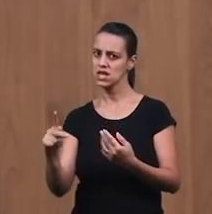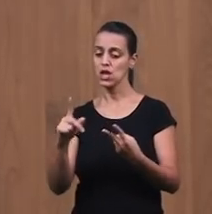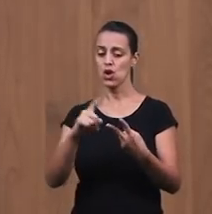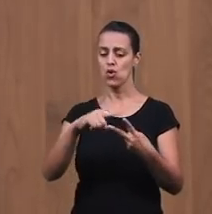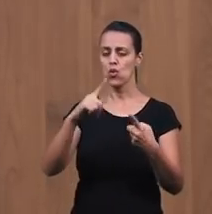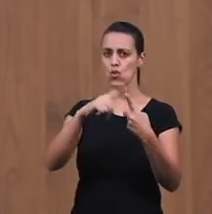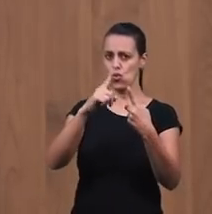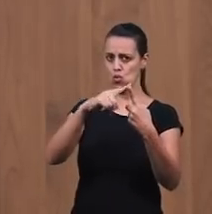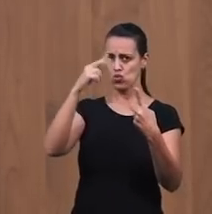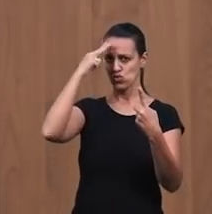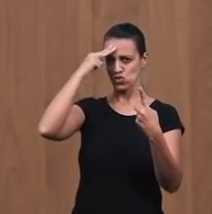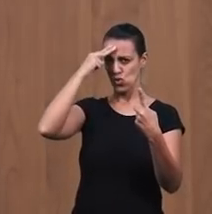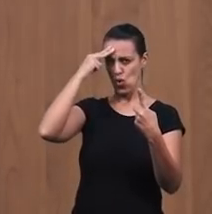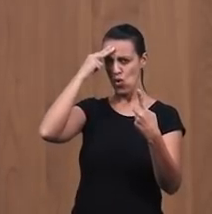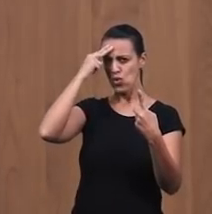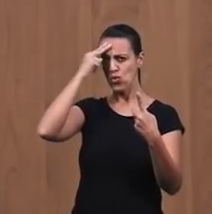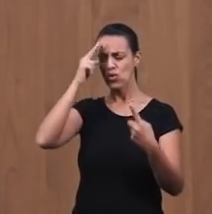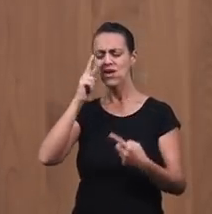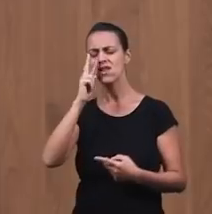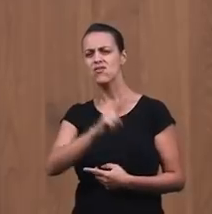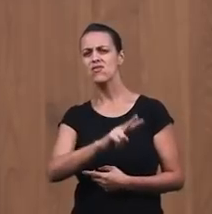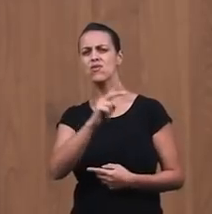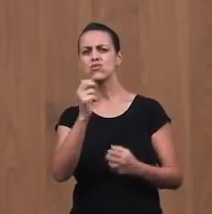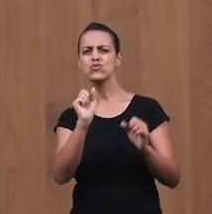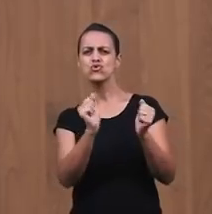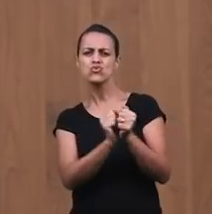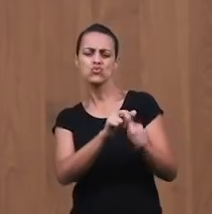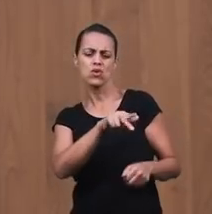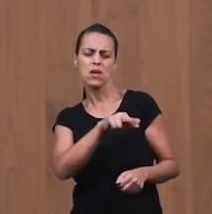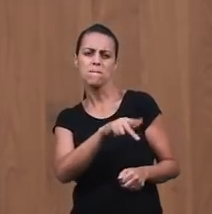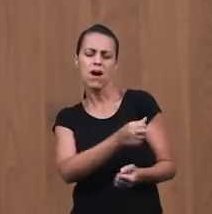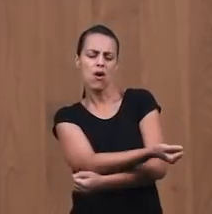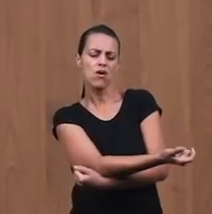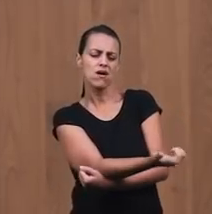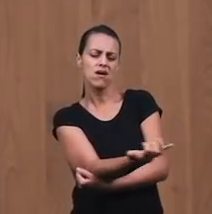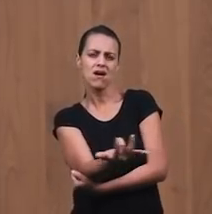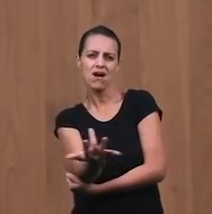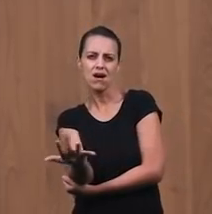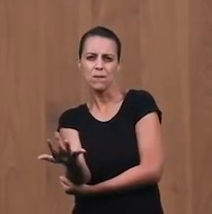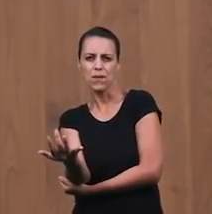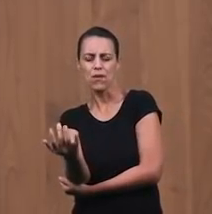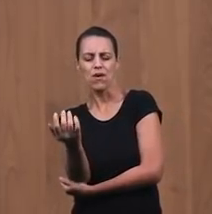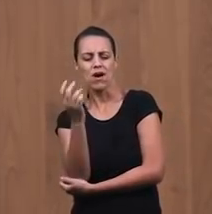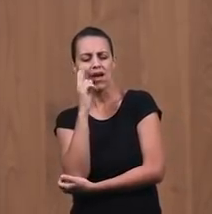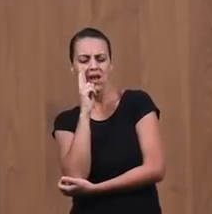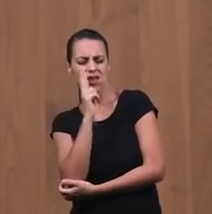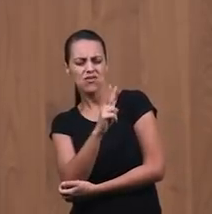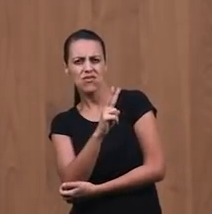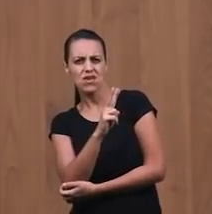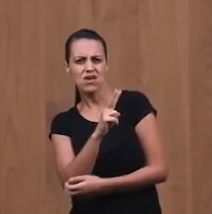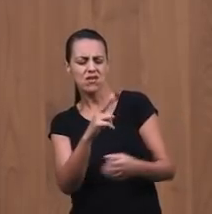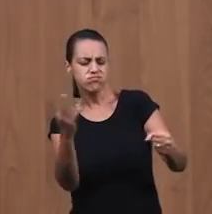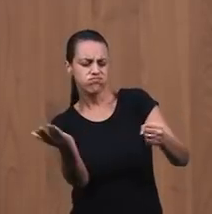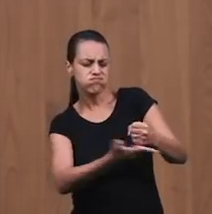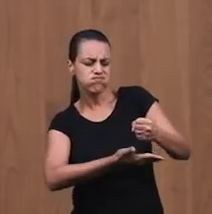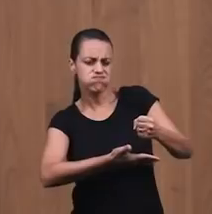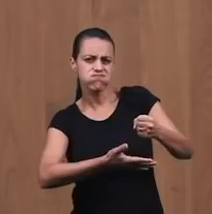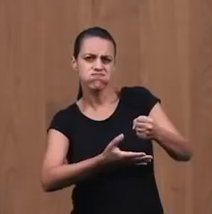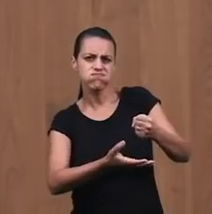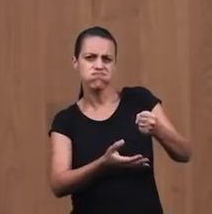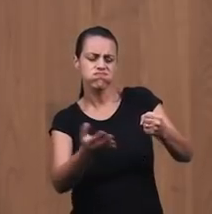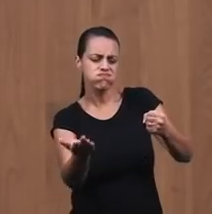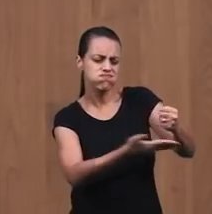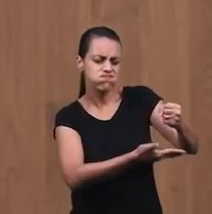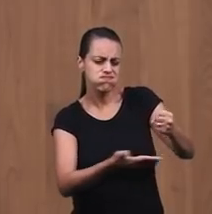que ele e seus irmãos Estavam no campo E ele via eles atando os molhos José viu